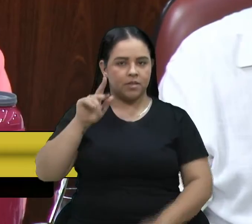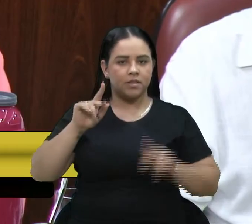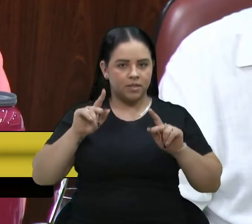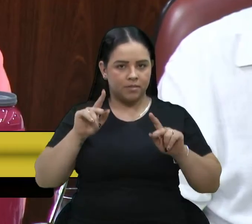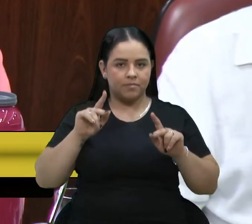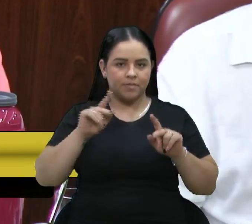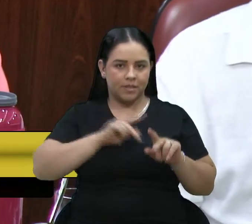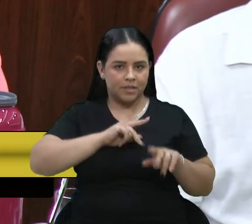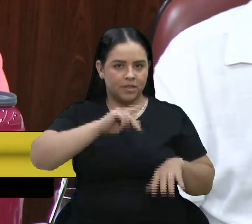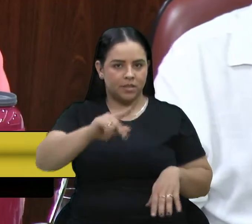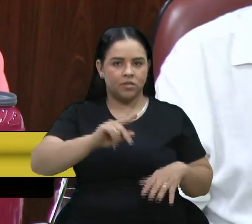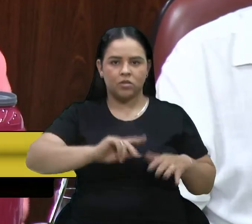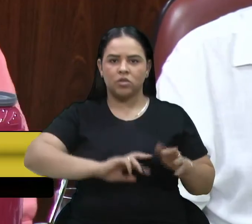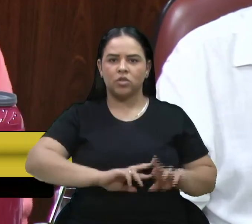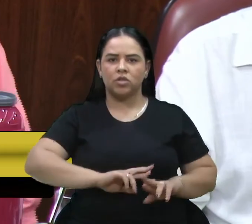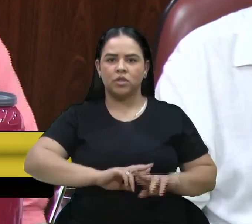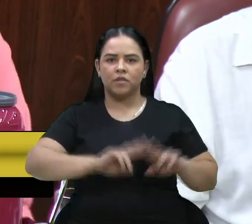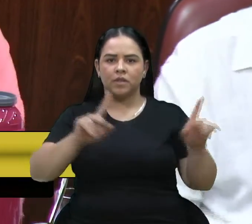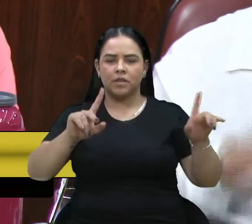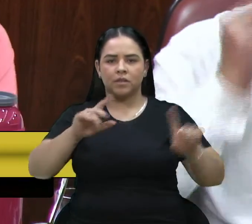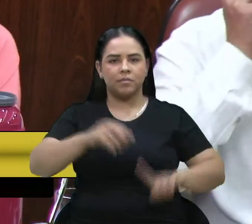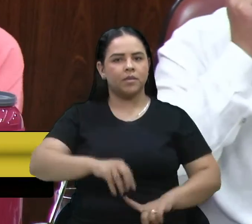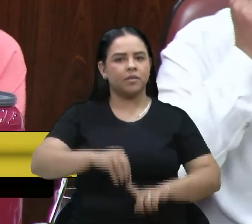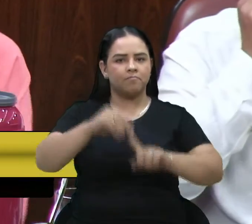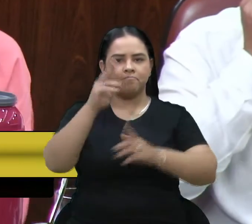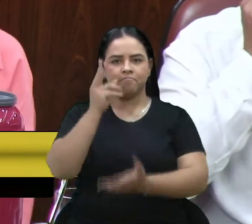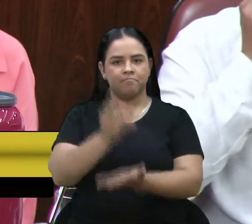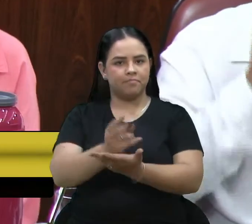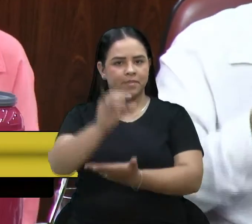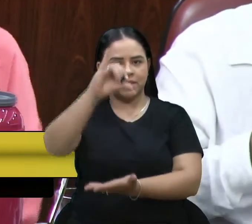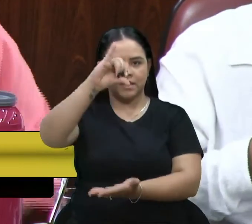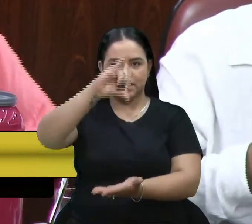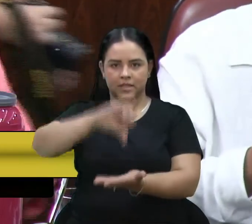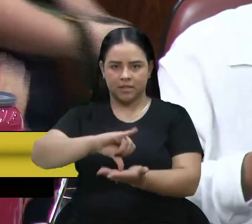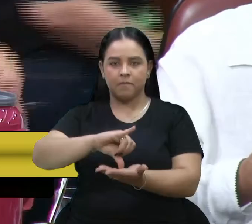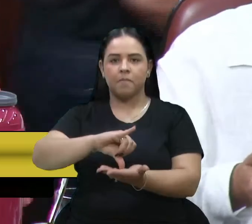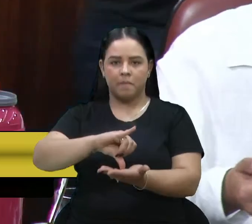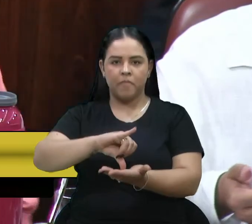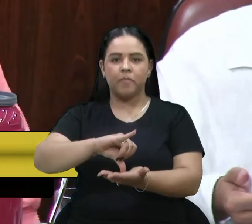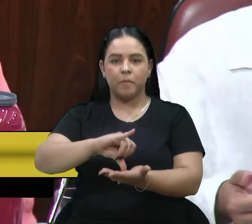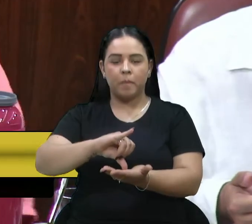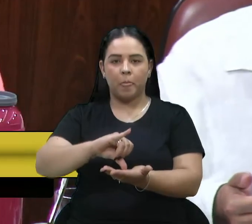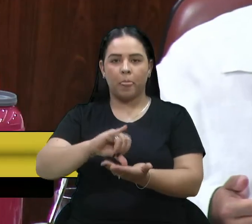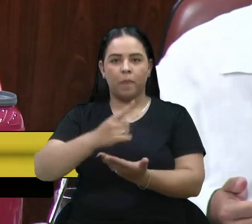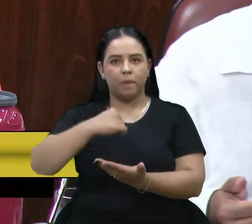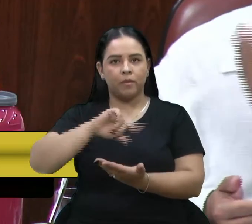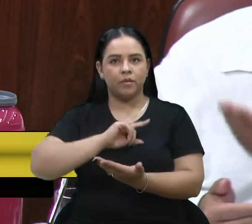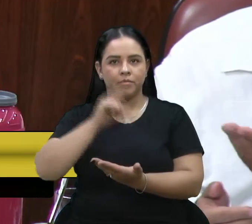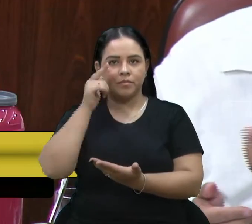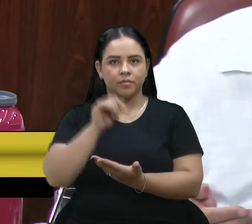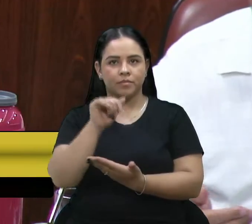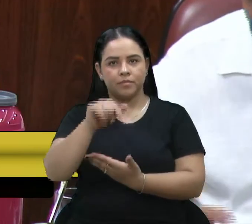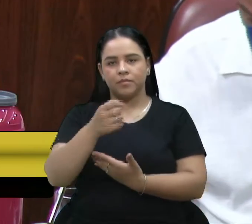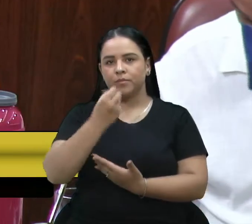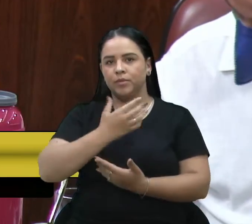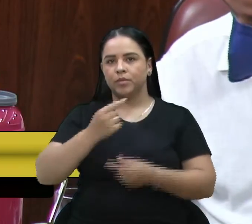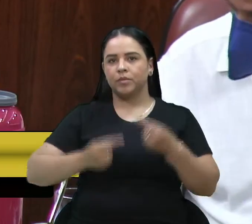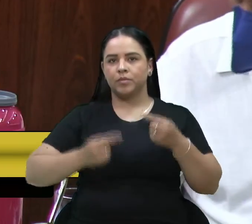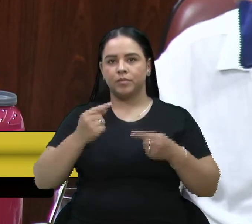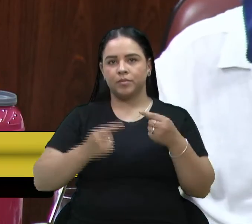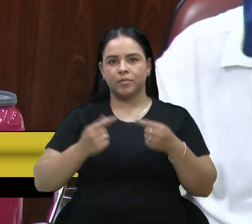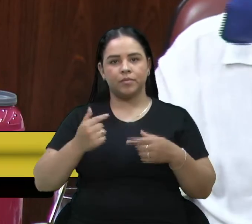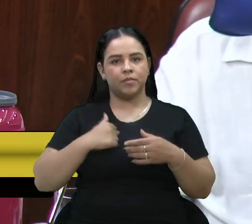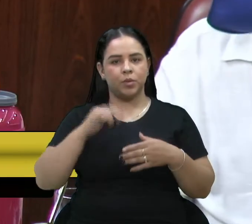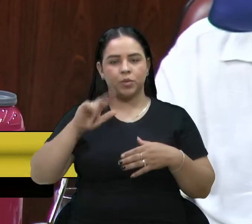nos momentos de divergência, principalmente, foi central para que a gente pudesse, aqui nesta casa, manter o bom debate. Eu